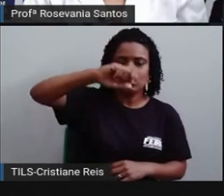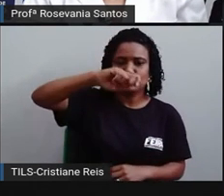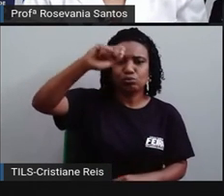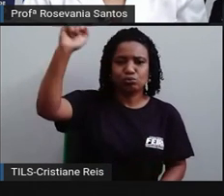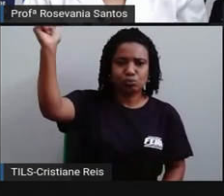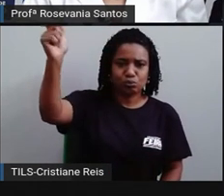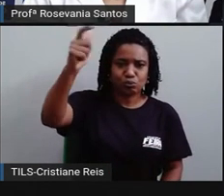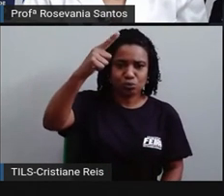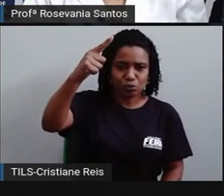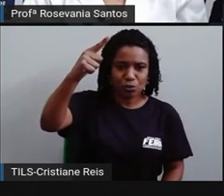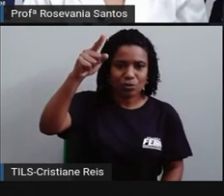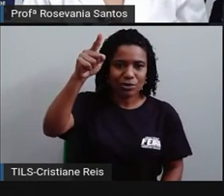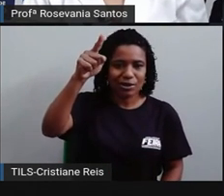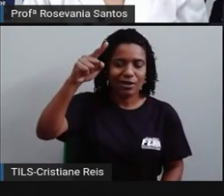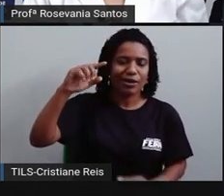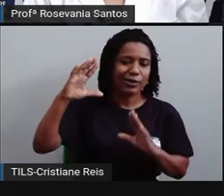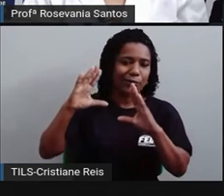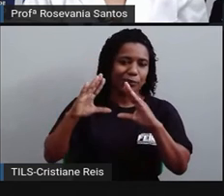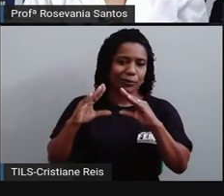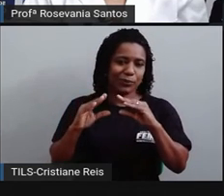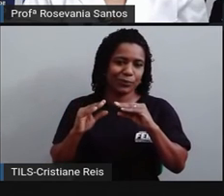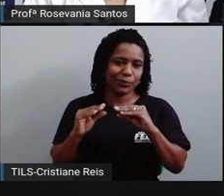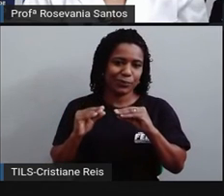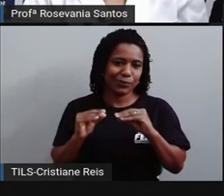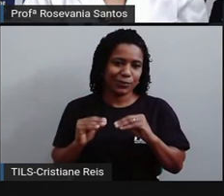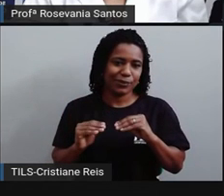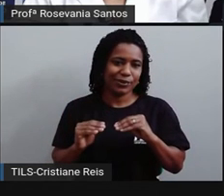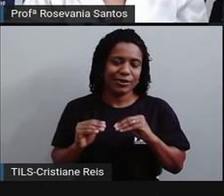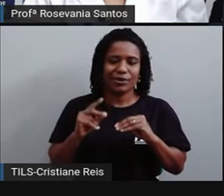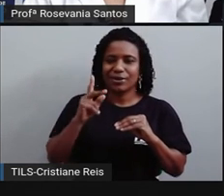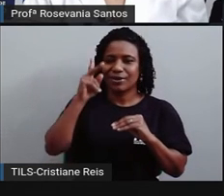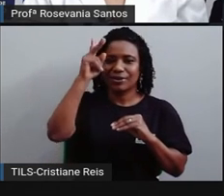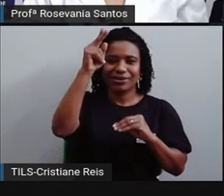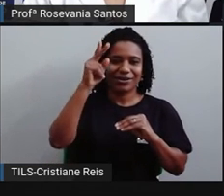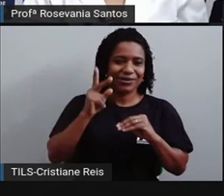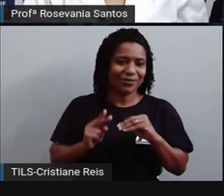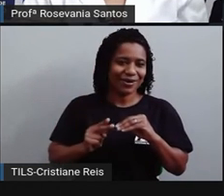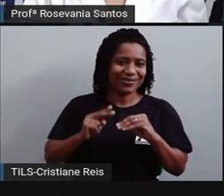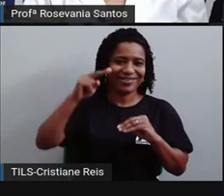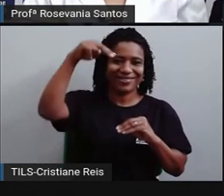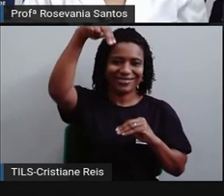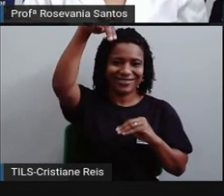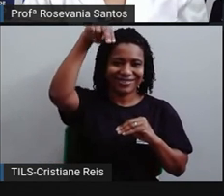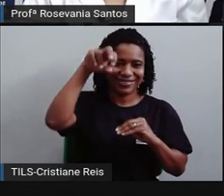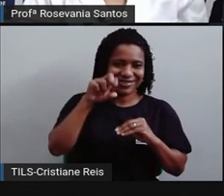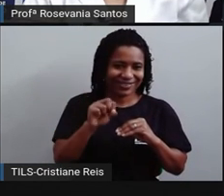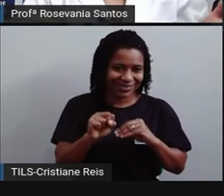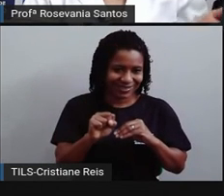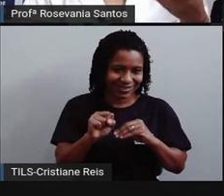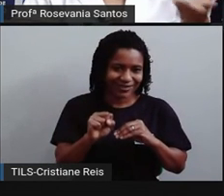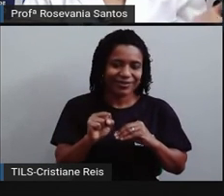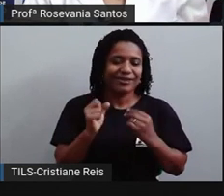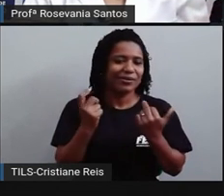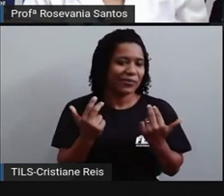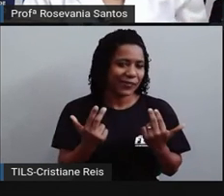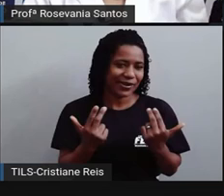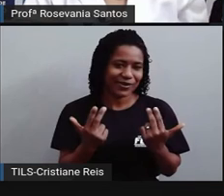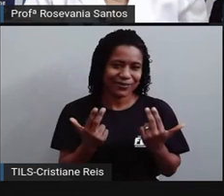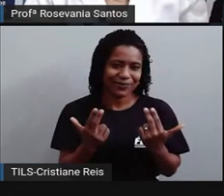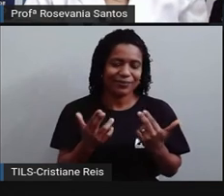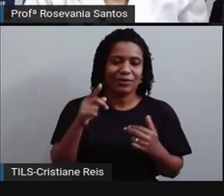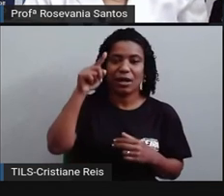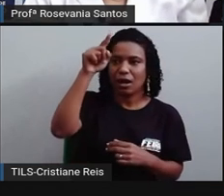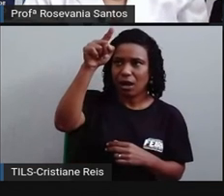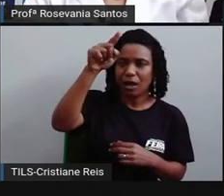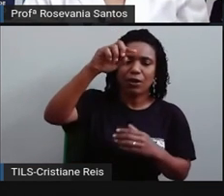quantidade de iluminação que eu vou ter. É a quantidade também de iluminação para o dia. É a quantidade que eu vou ter de escuridão, vamos dizer assim, né,